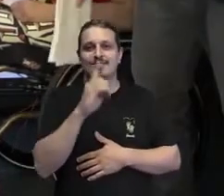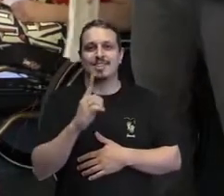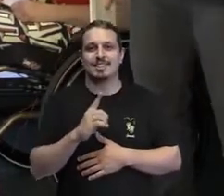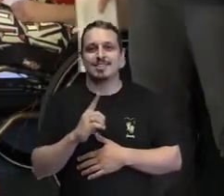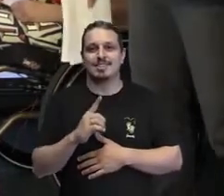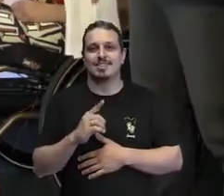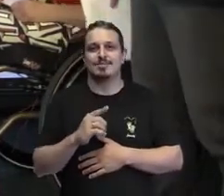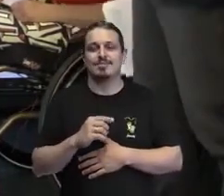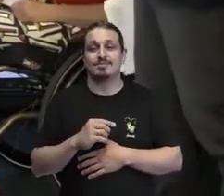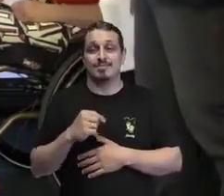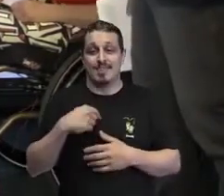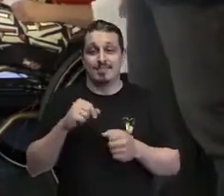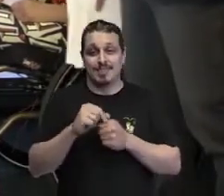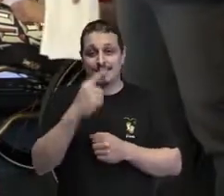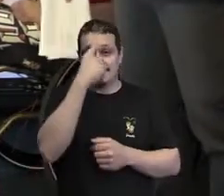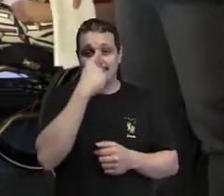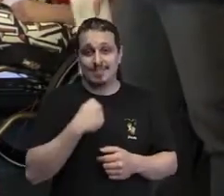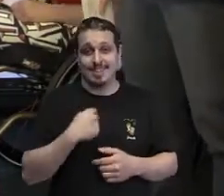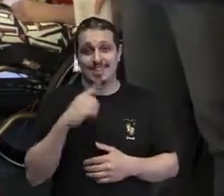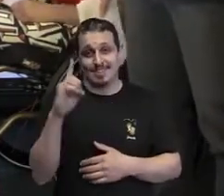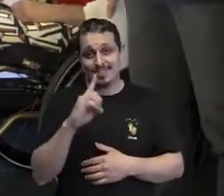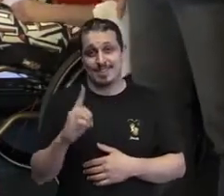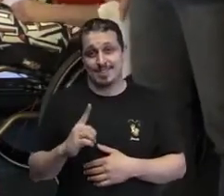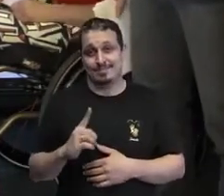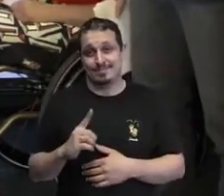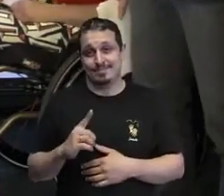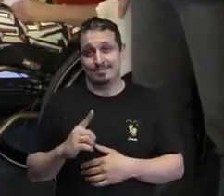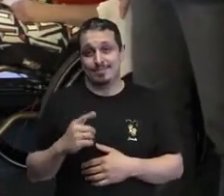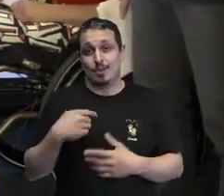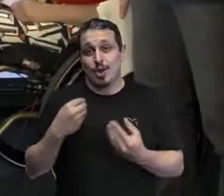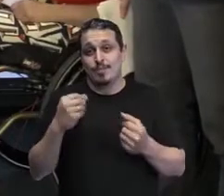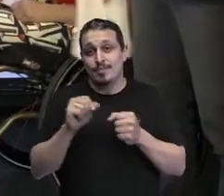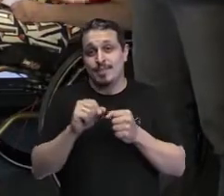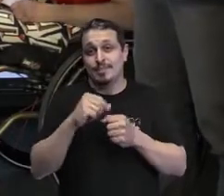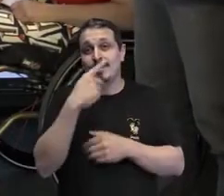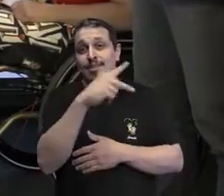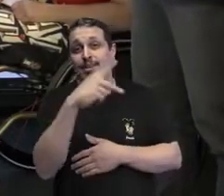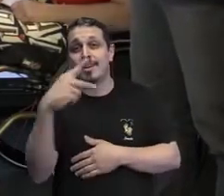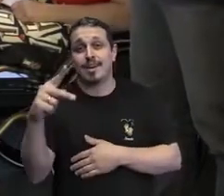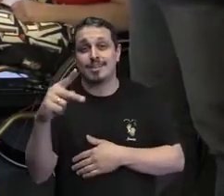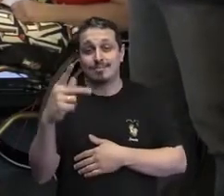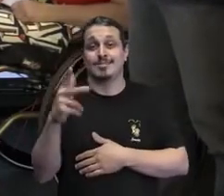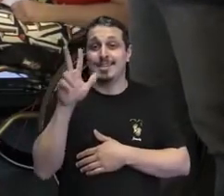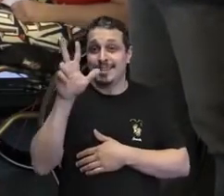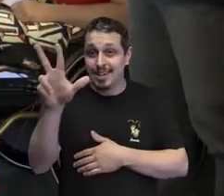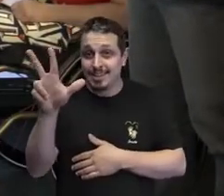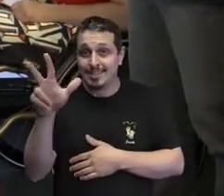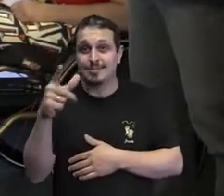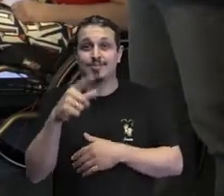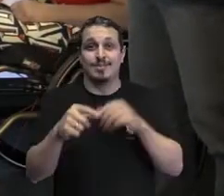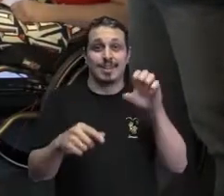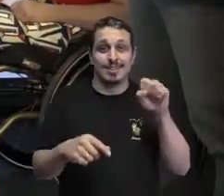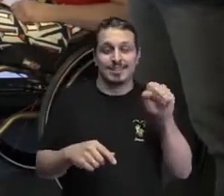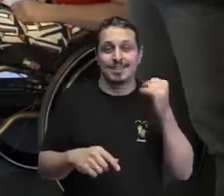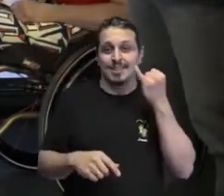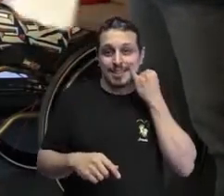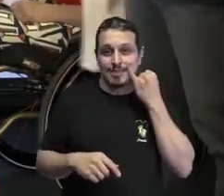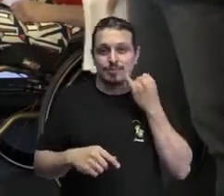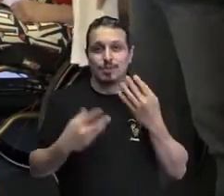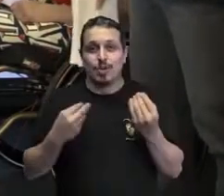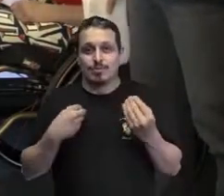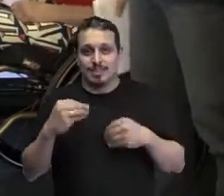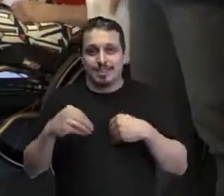E eu queria entender como que é pra você, Lívia, especificamente, como que você sente, e o quanto,